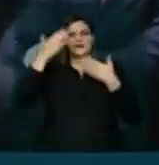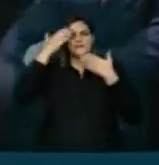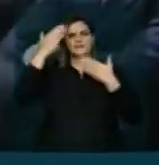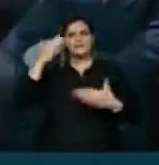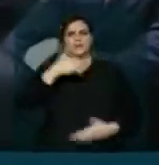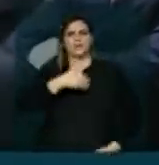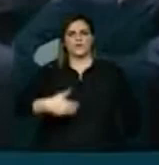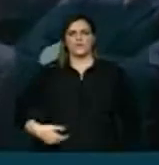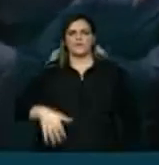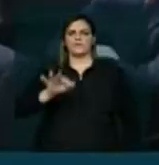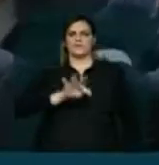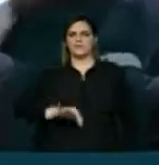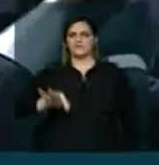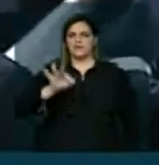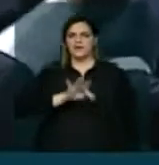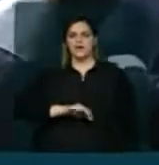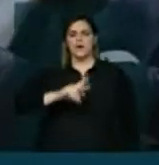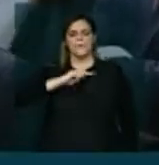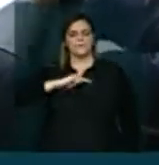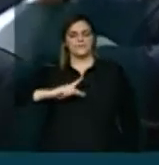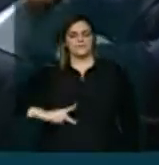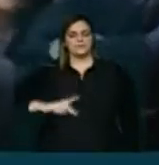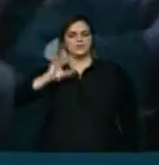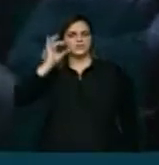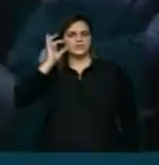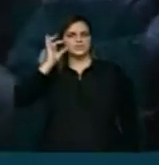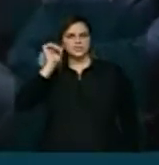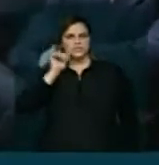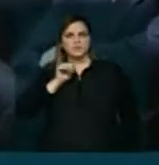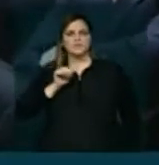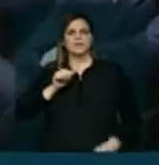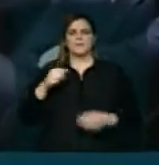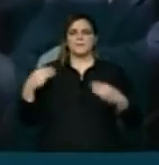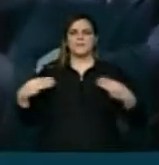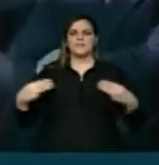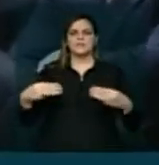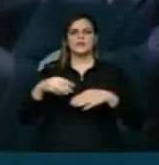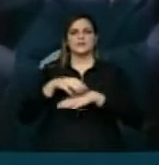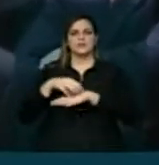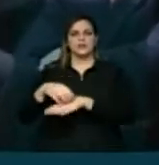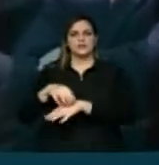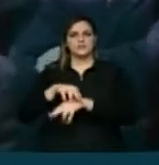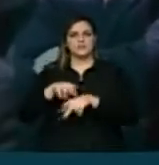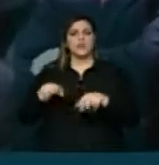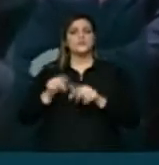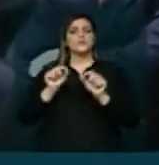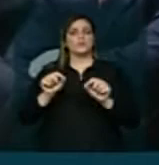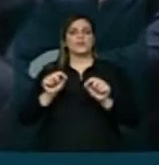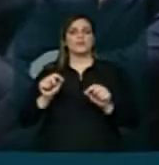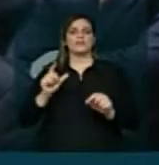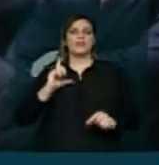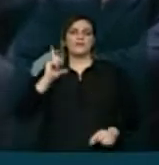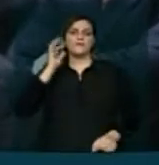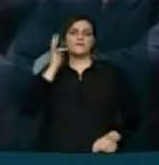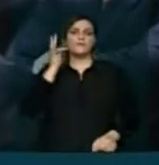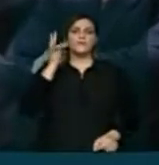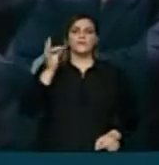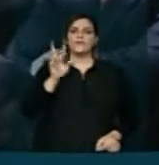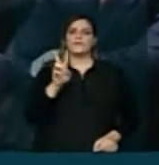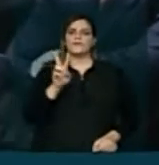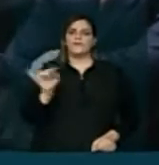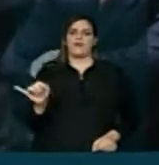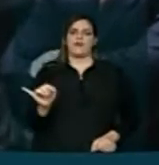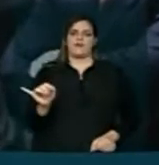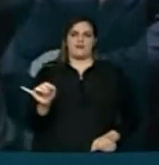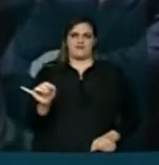governo federal, quero agradecer à presidenta Dilma, ao Ministério dos Transportes, pela futura implantação